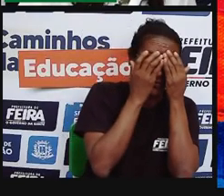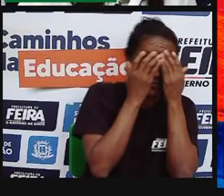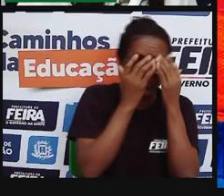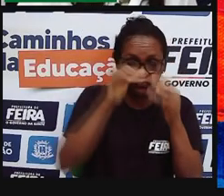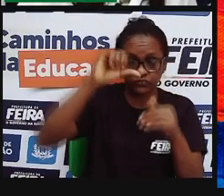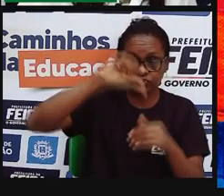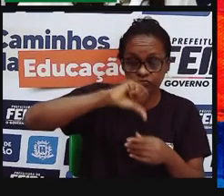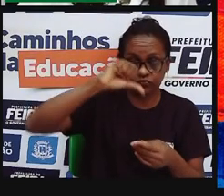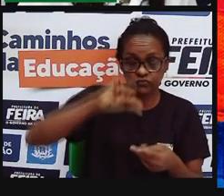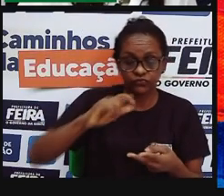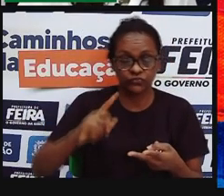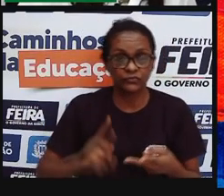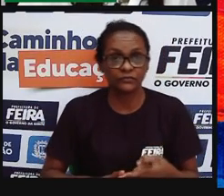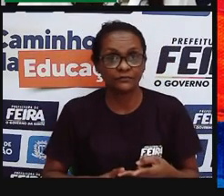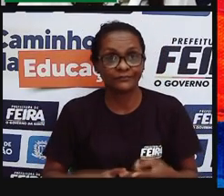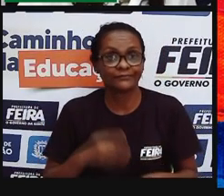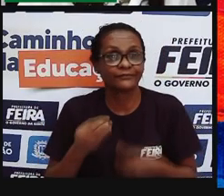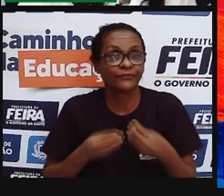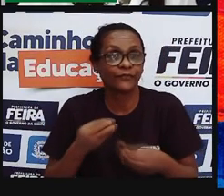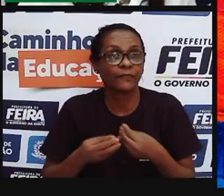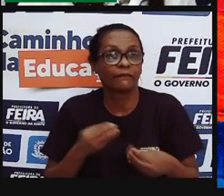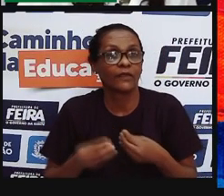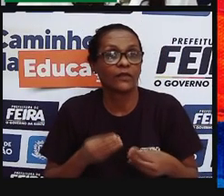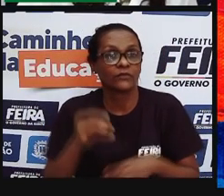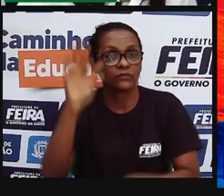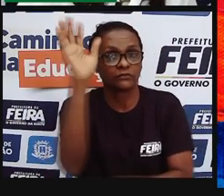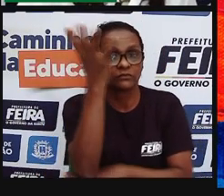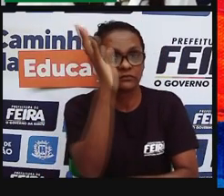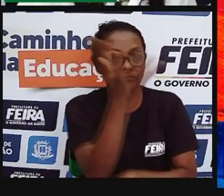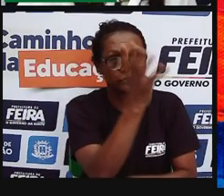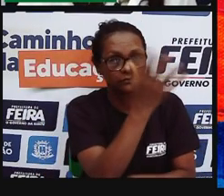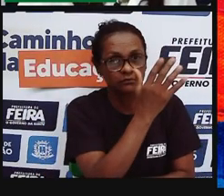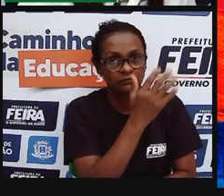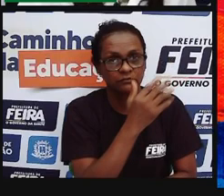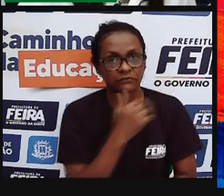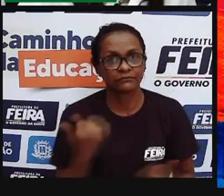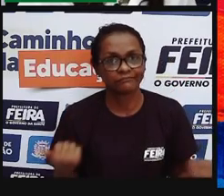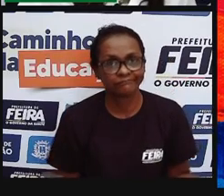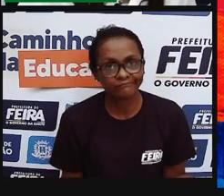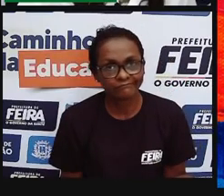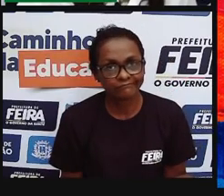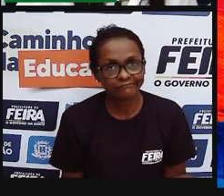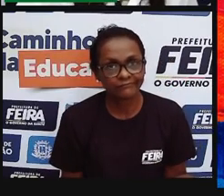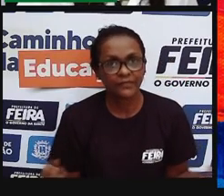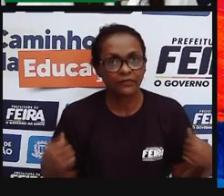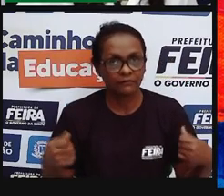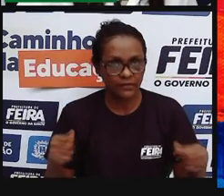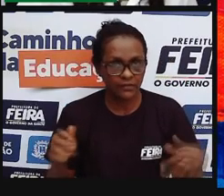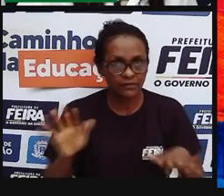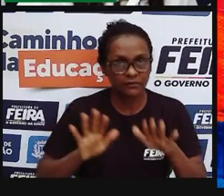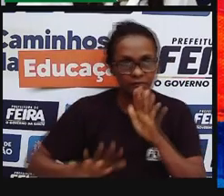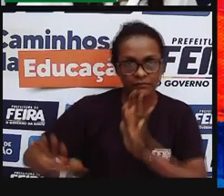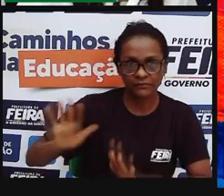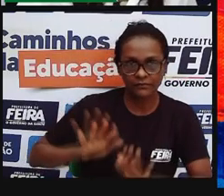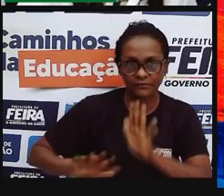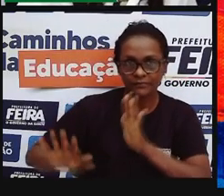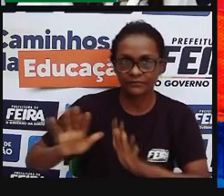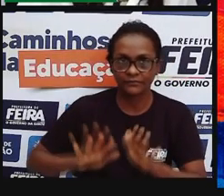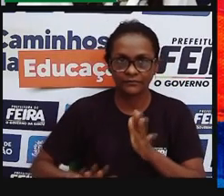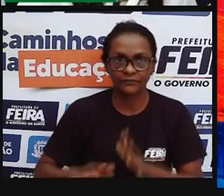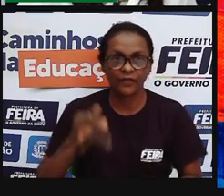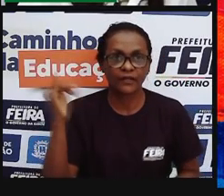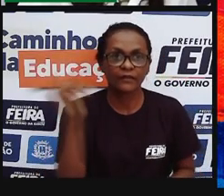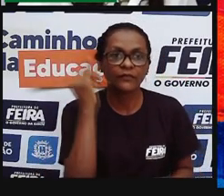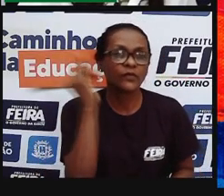viver, Amazônia, insônia do mundo. Olha que profunda essa música, né? E o que ela traz de